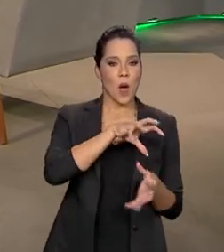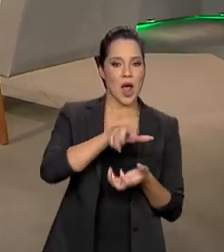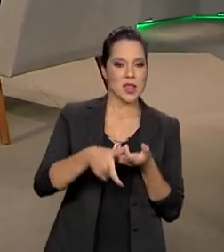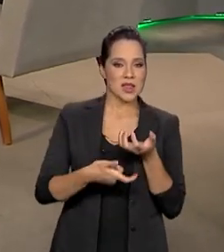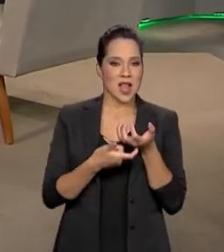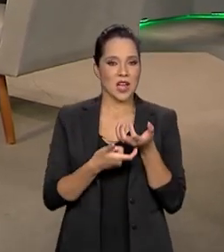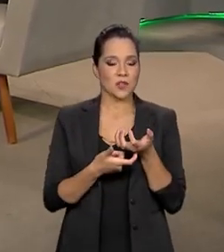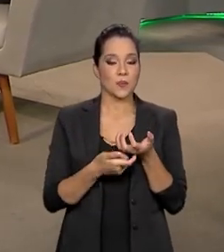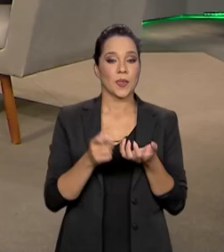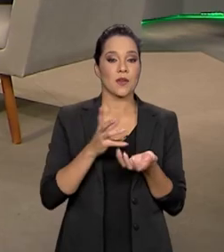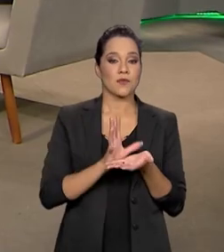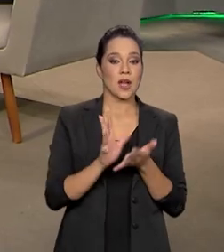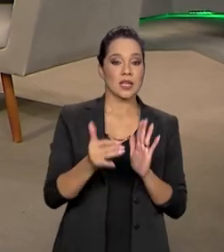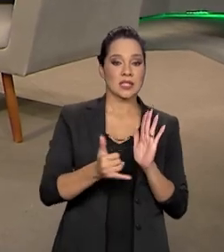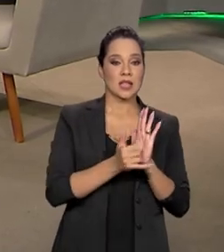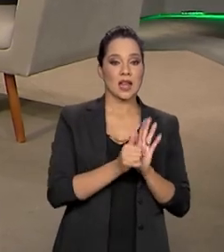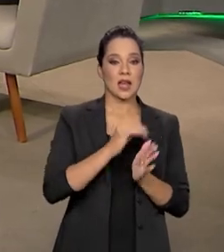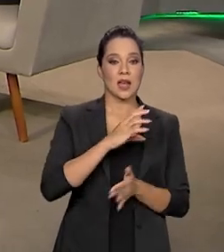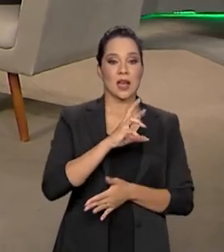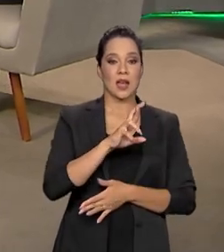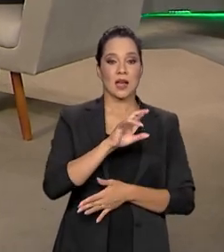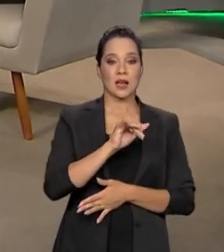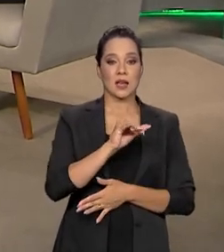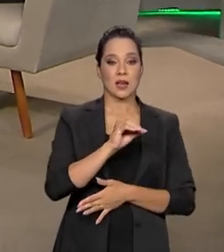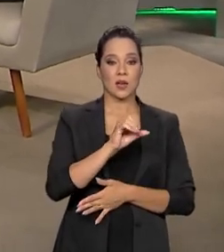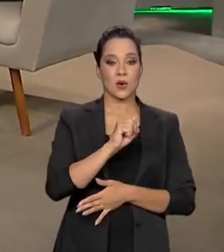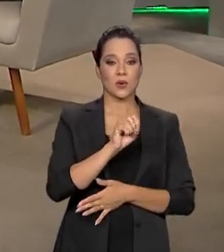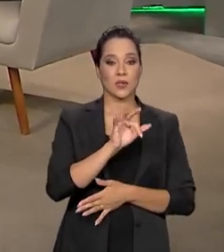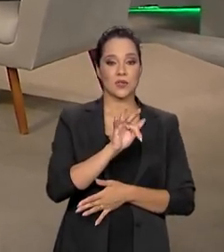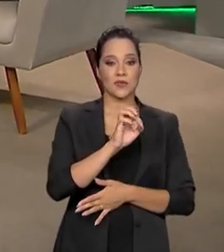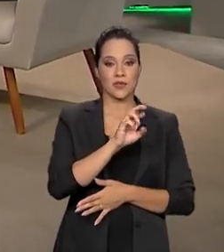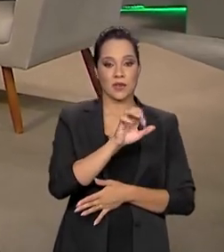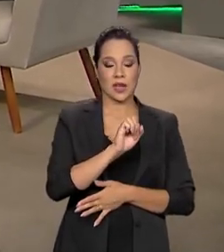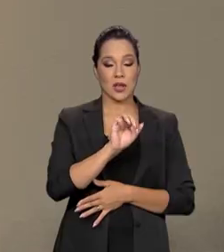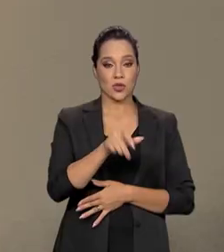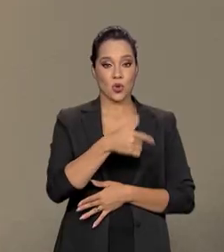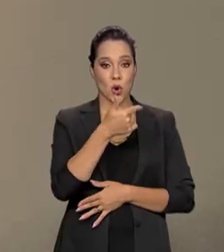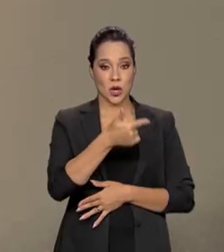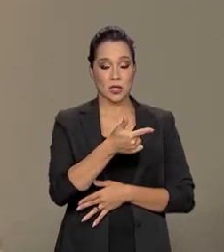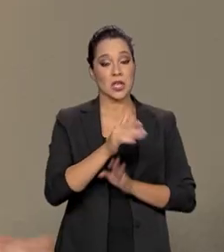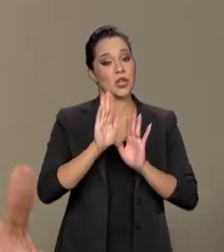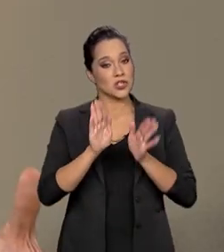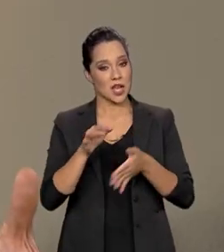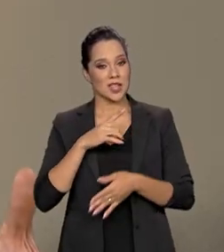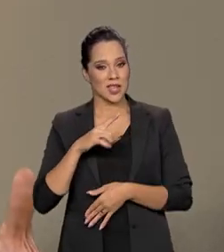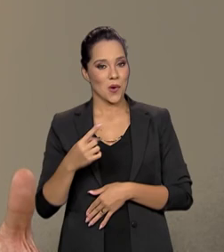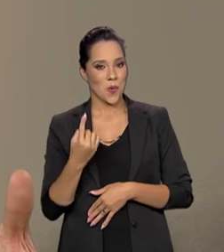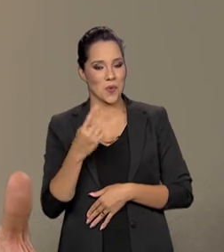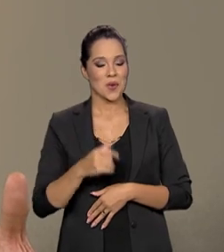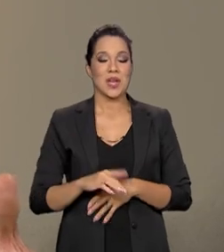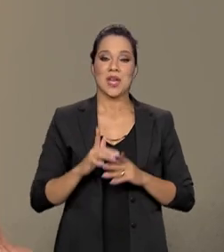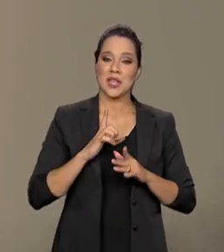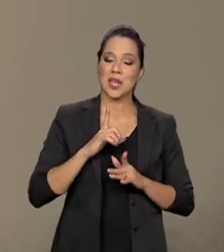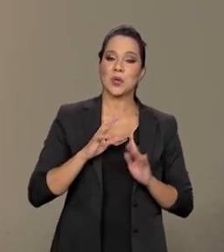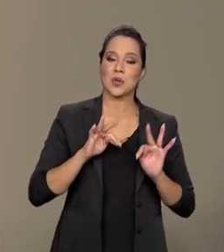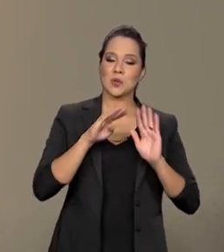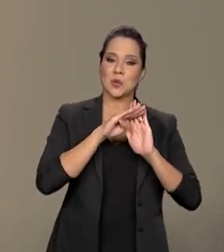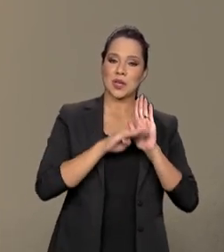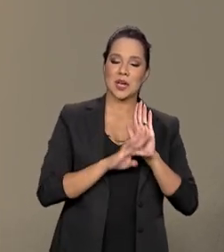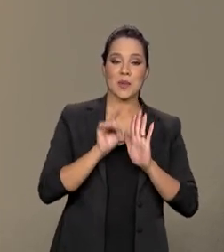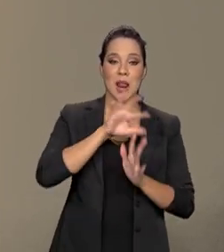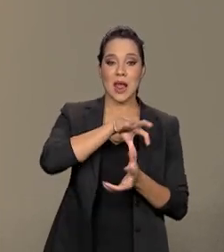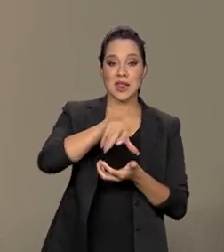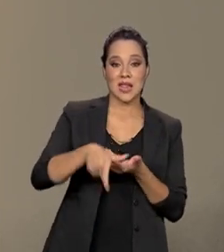vai instalar o Criosfera 2 no meio do continente gelado, já existe o Criosfera 1. E a gente tem todo esse programa lá na